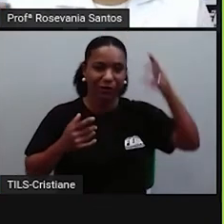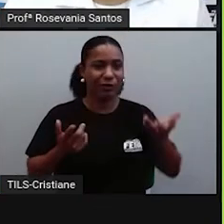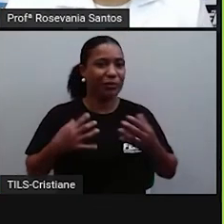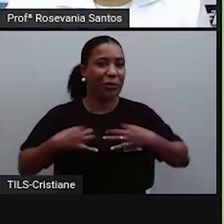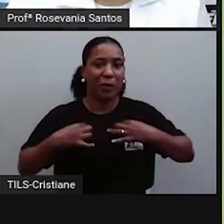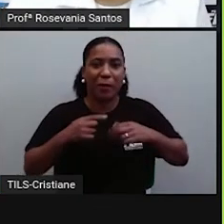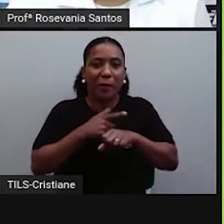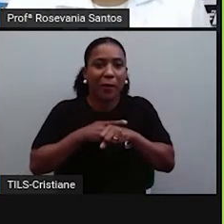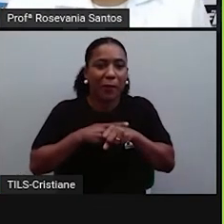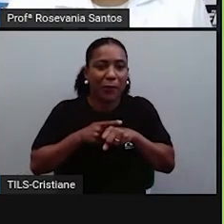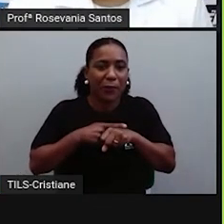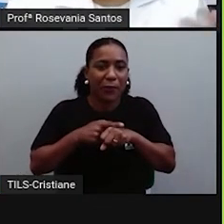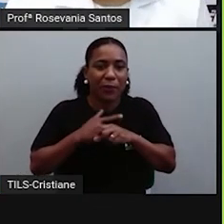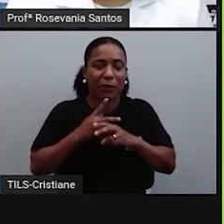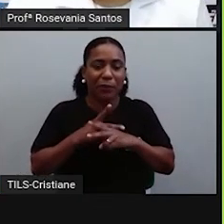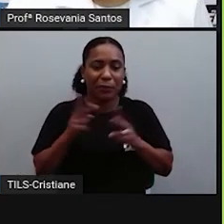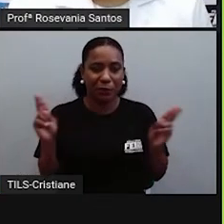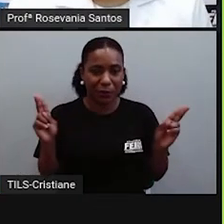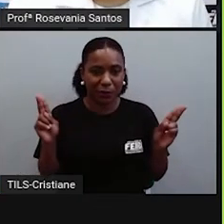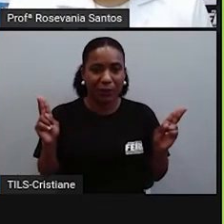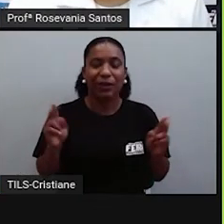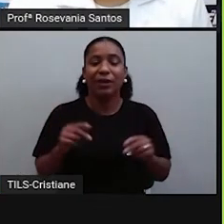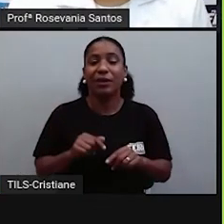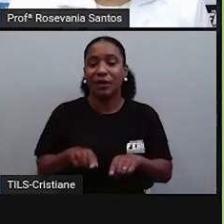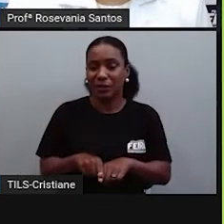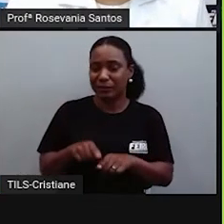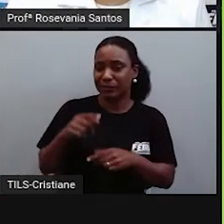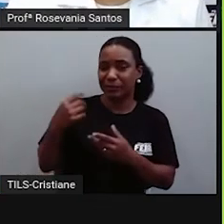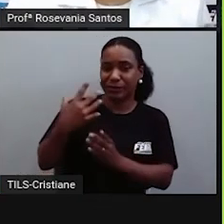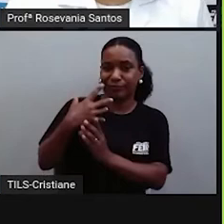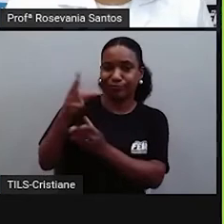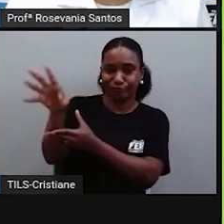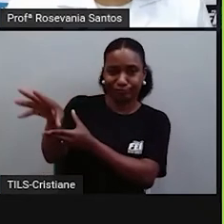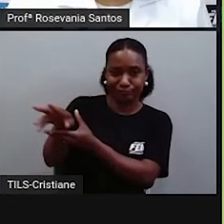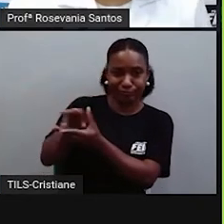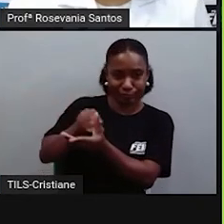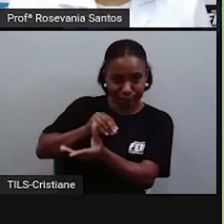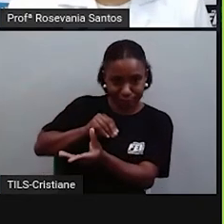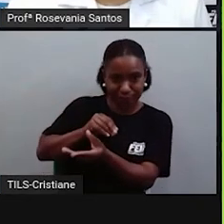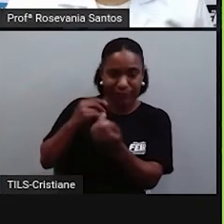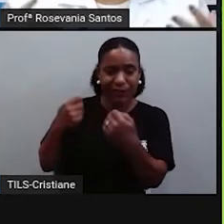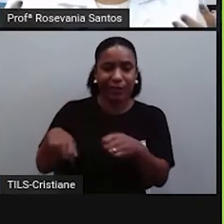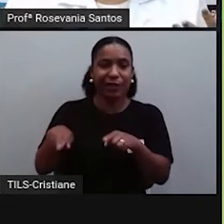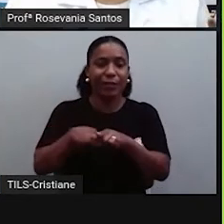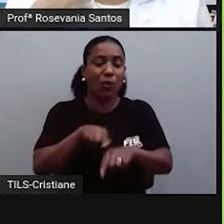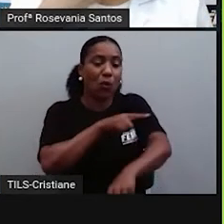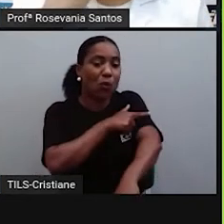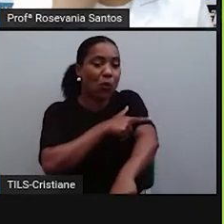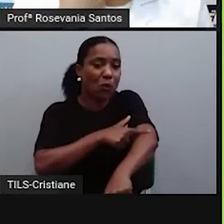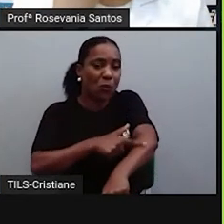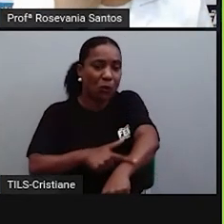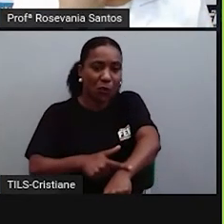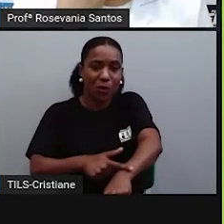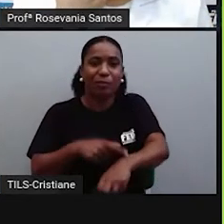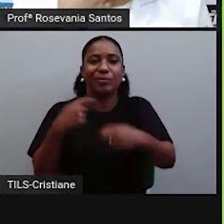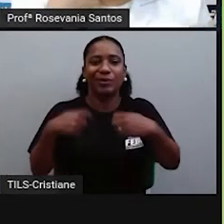se comportavam em relação aos vários outros setores, né? Para os portugueses, a